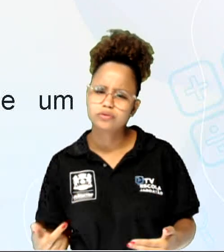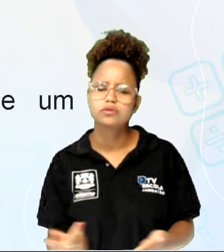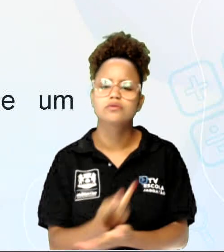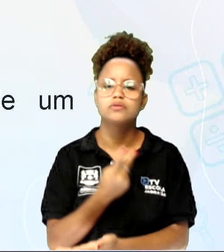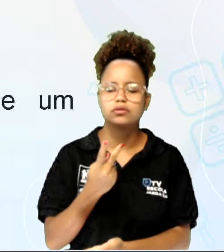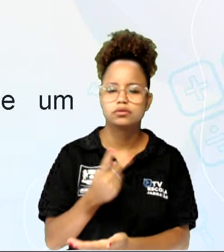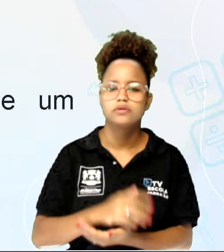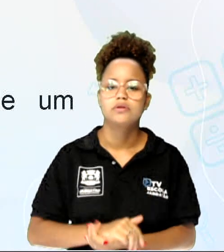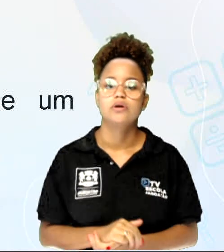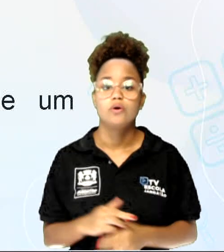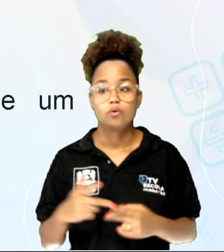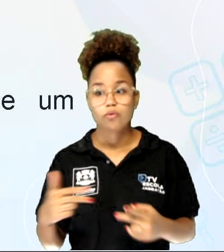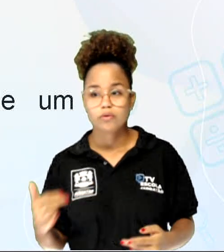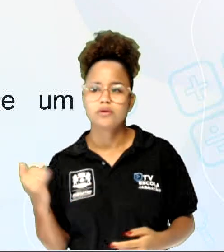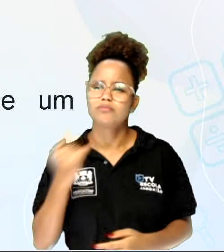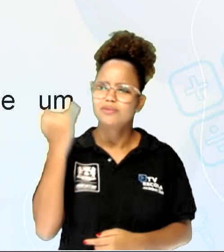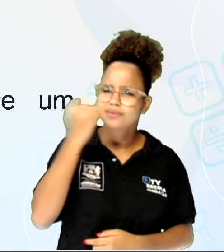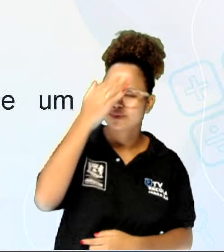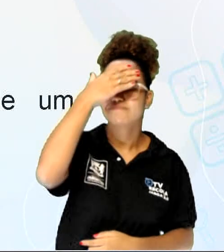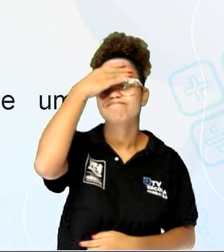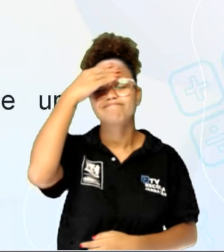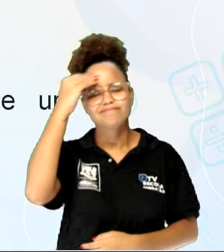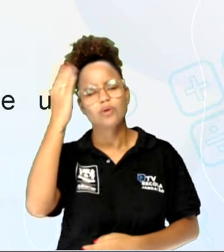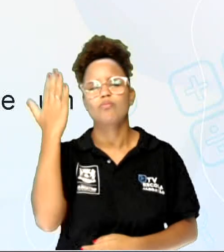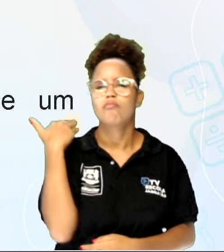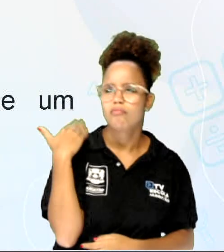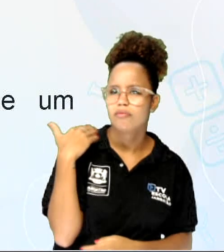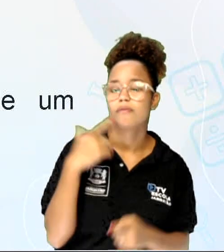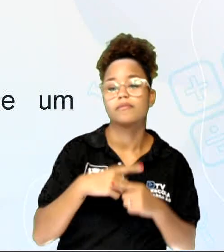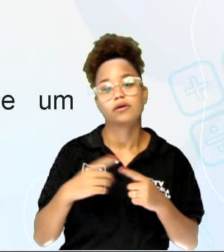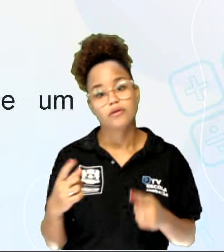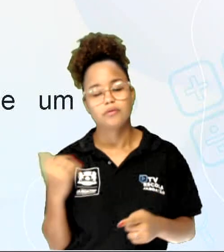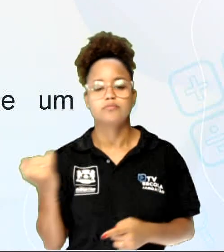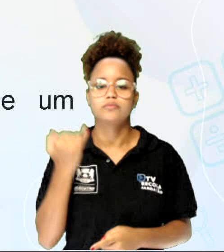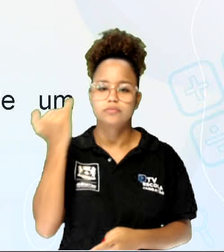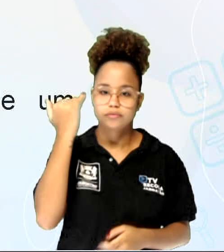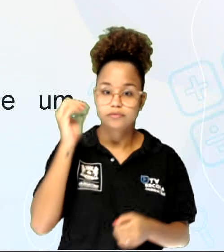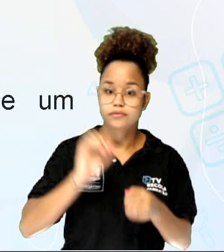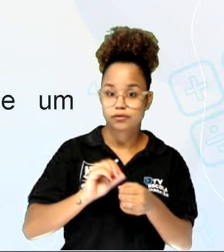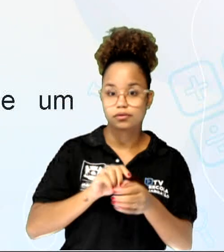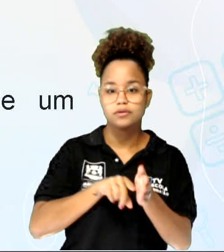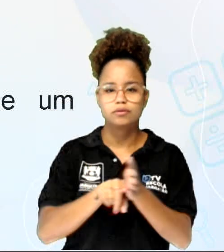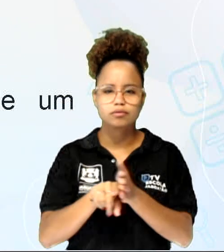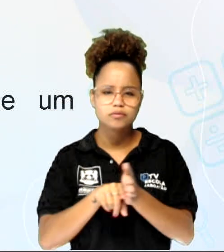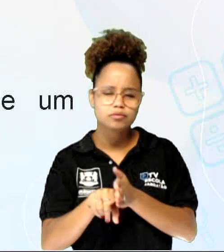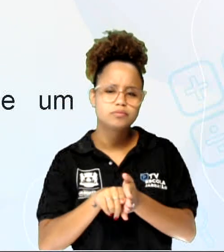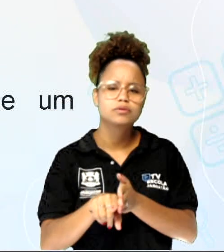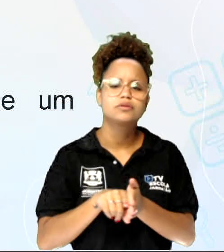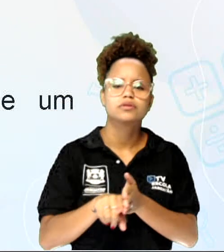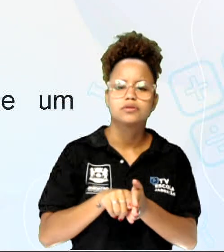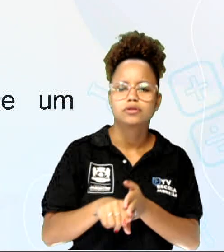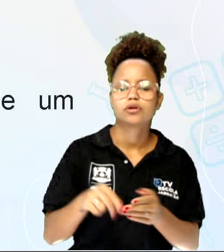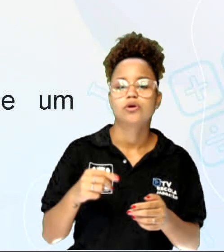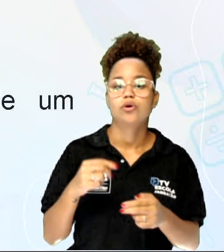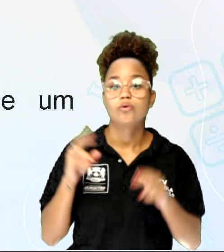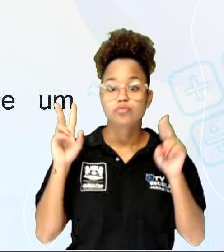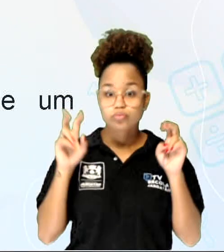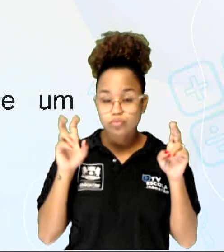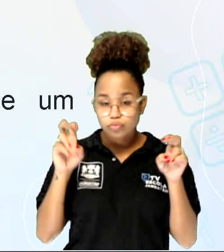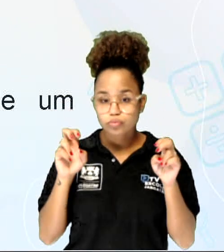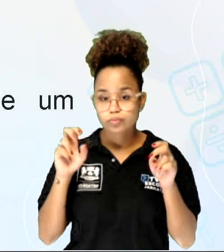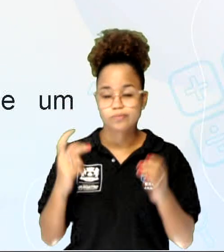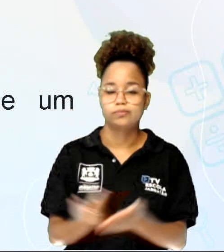importantes ficaram esquecidos. E aí, por isso, o importante é você fazer uma pesquisa, uma varredura sobre os acontecimentos mais